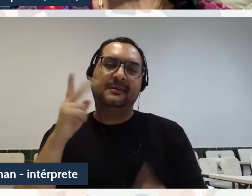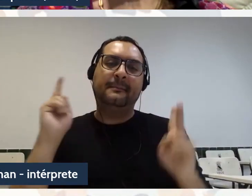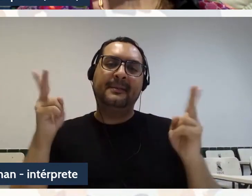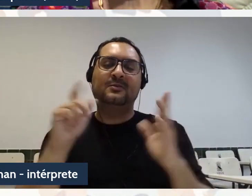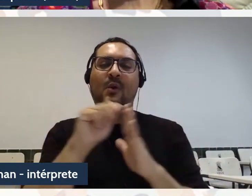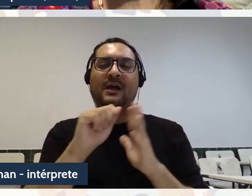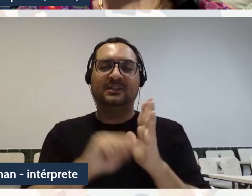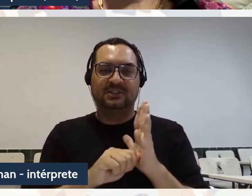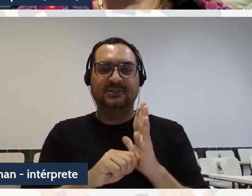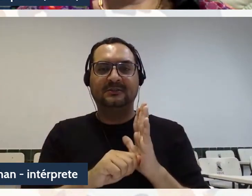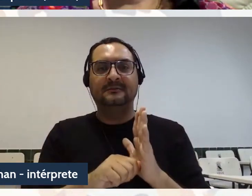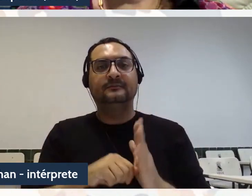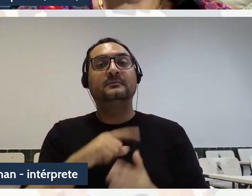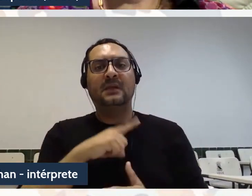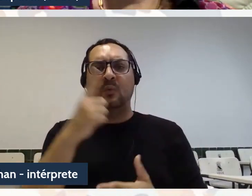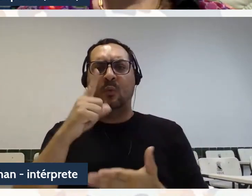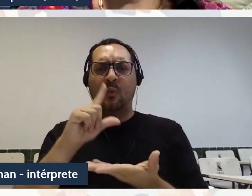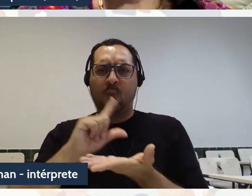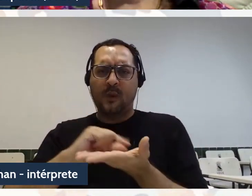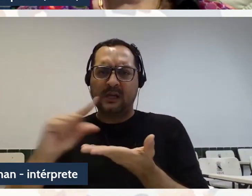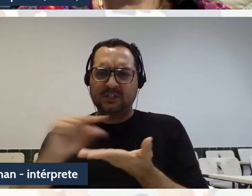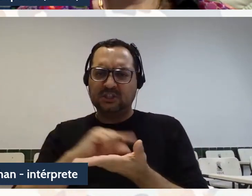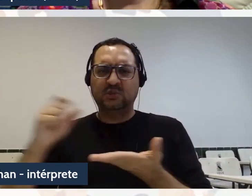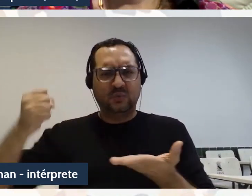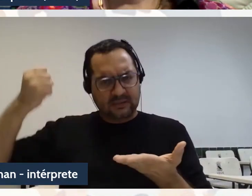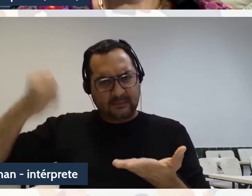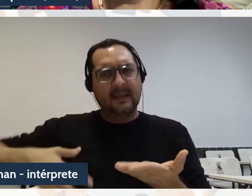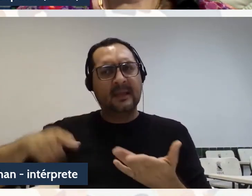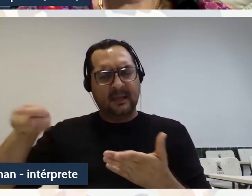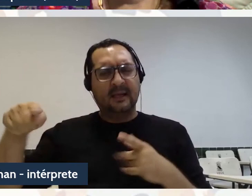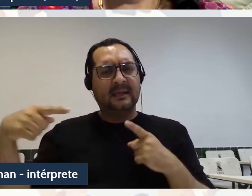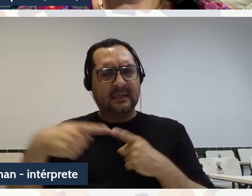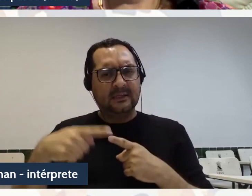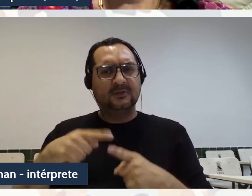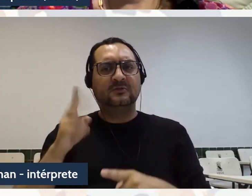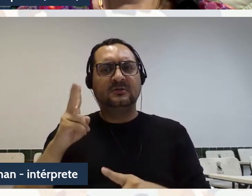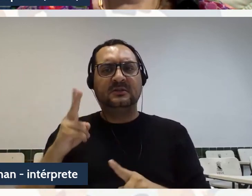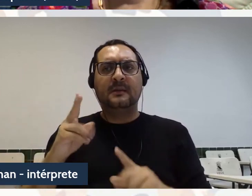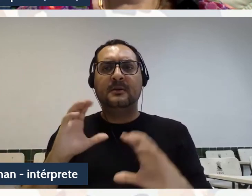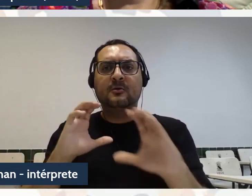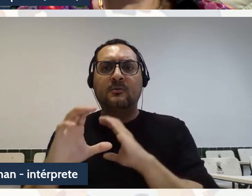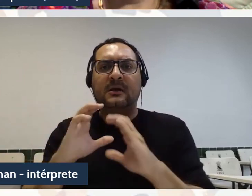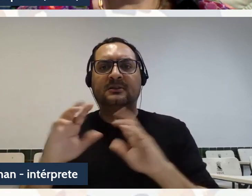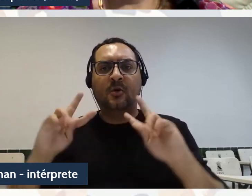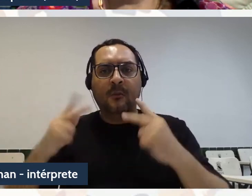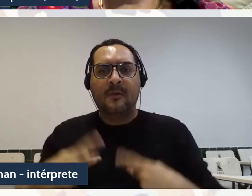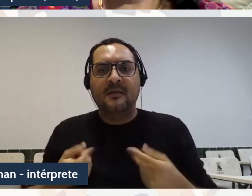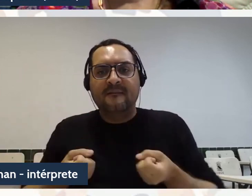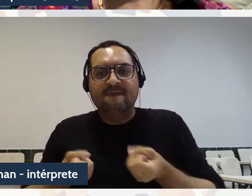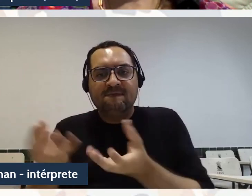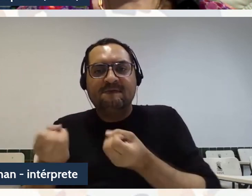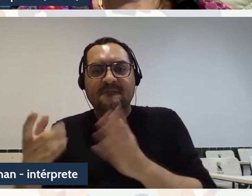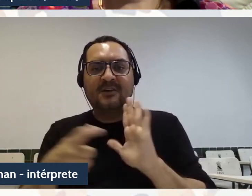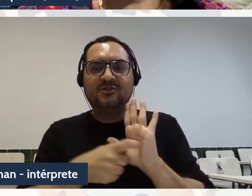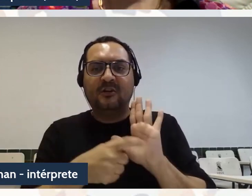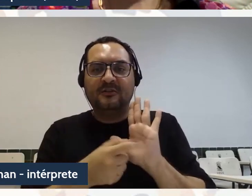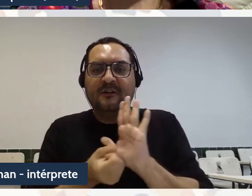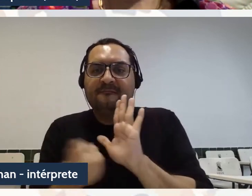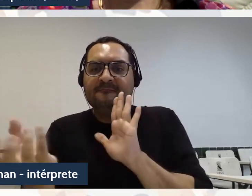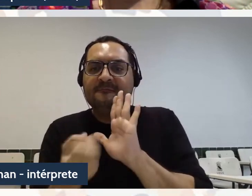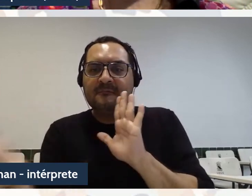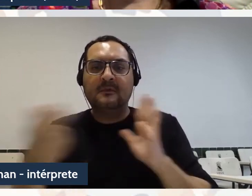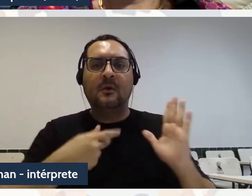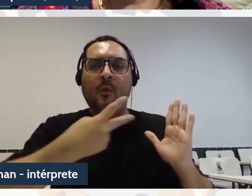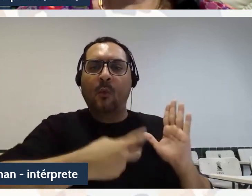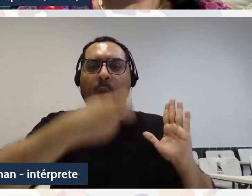artigo, né, embora com outro foco, né, destacando a singularidade da comunicação humana, mas que, de certo modo, em função do